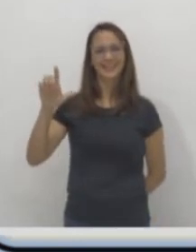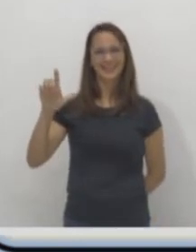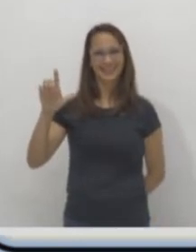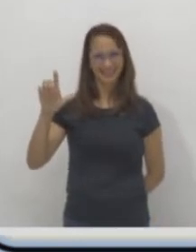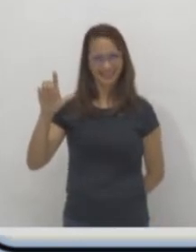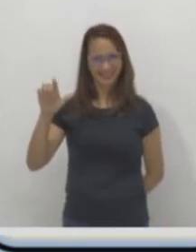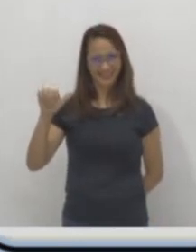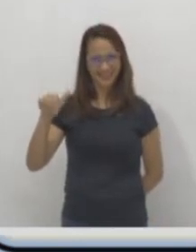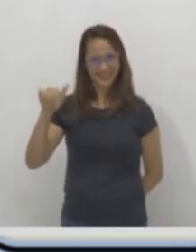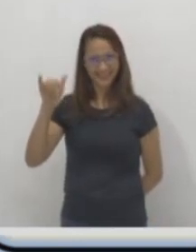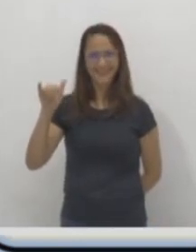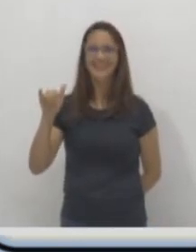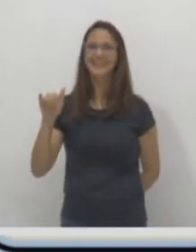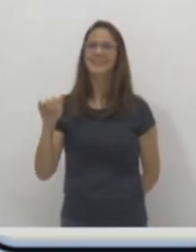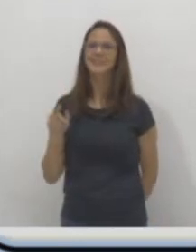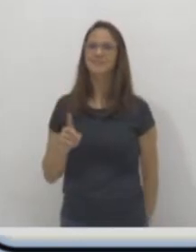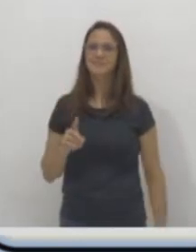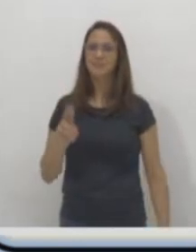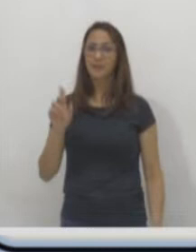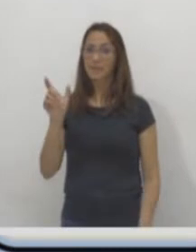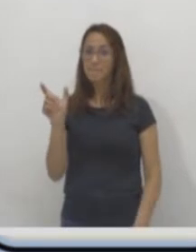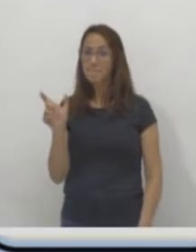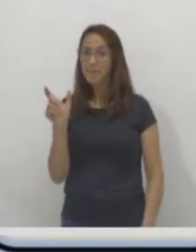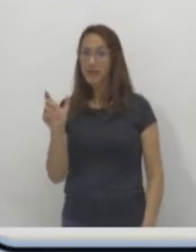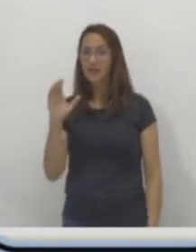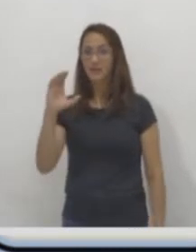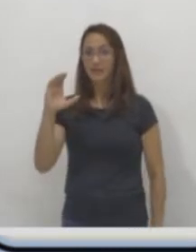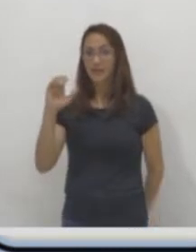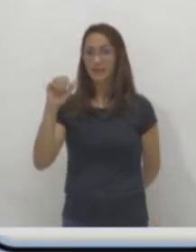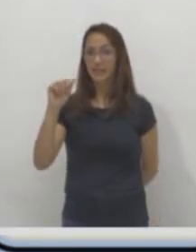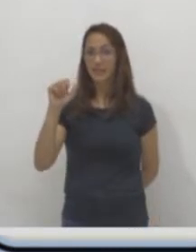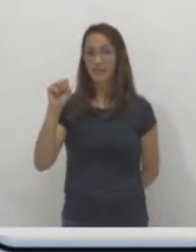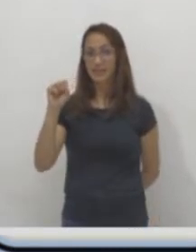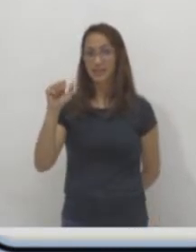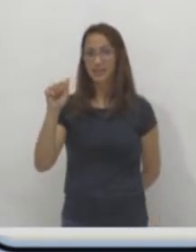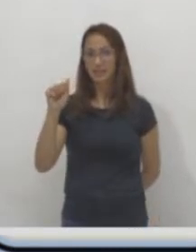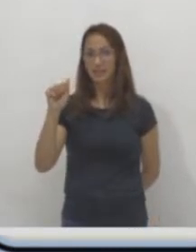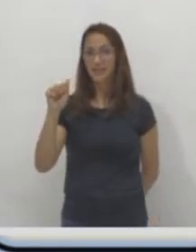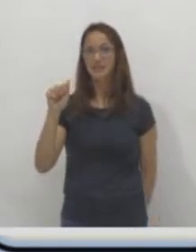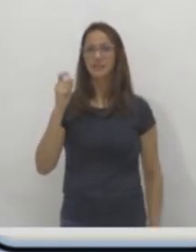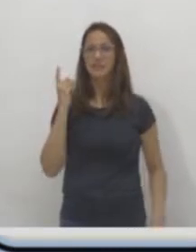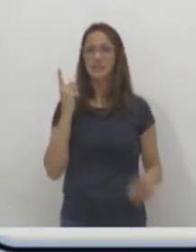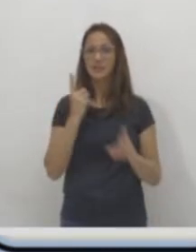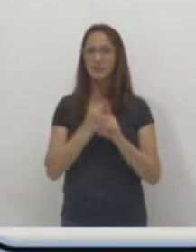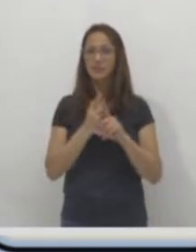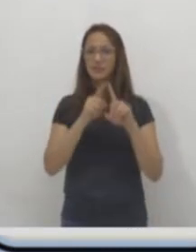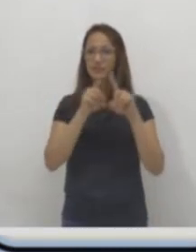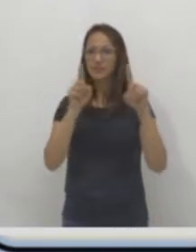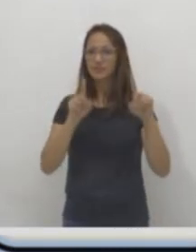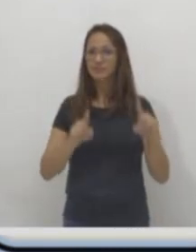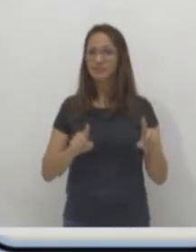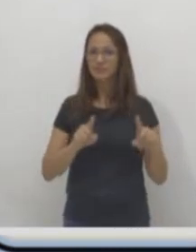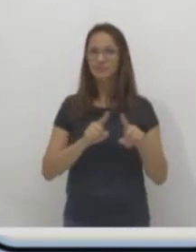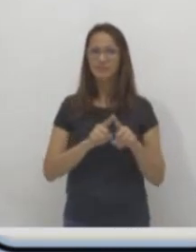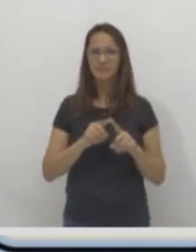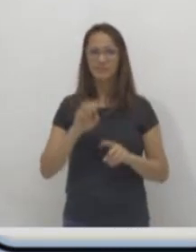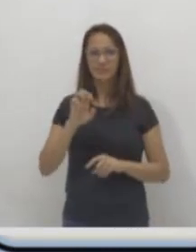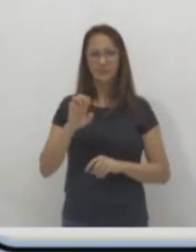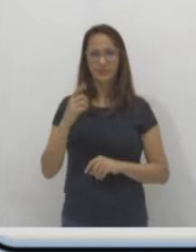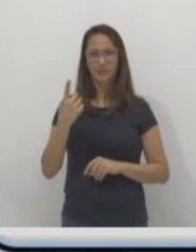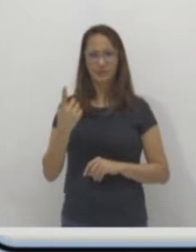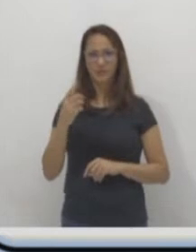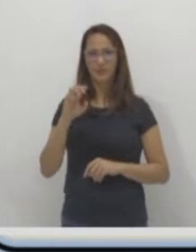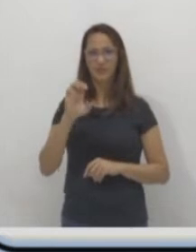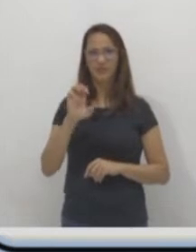Palmar Gabriel. A palavra casa está no quadrinho. É um, é dois,